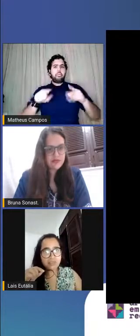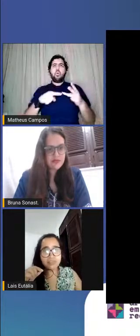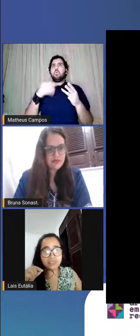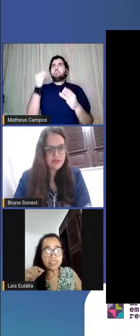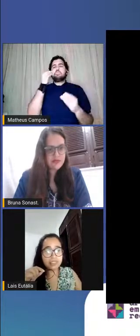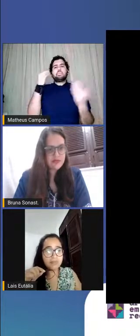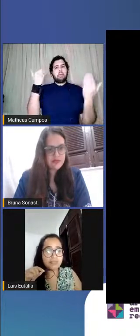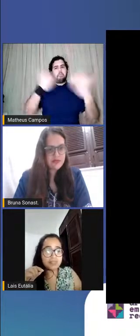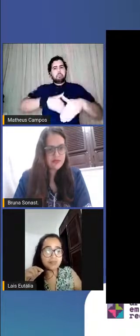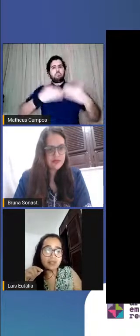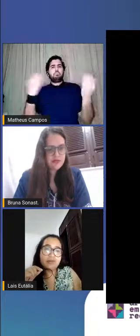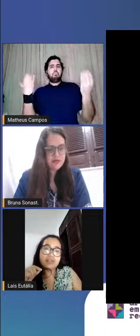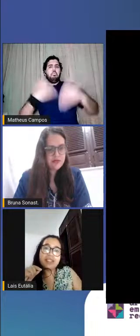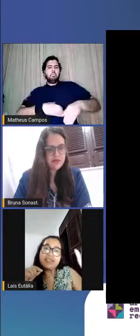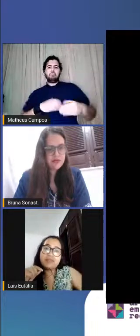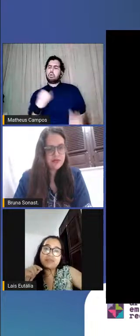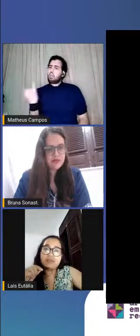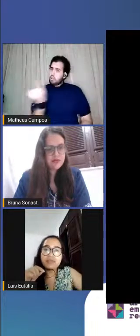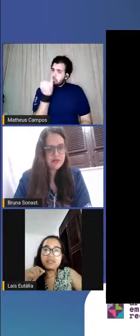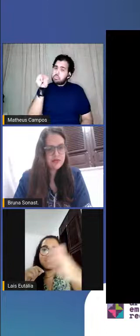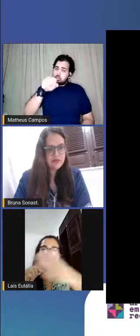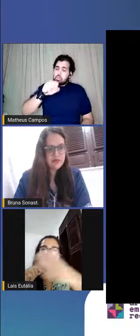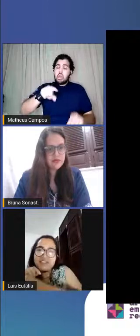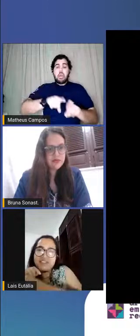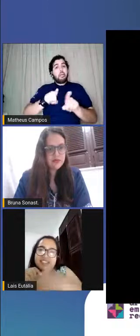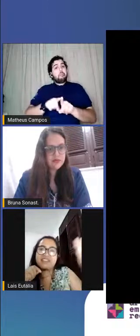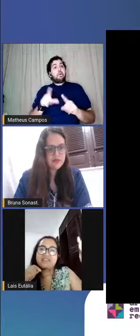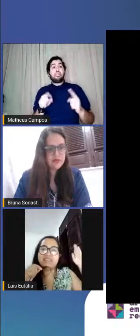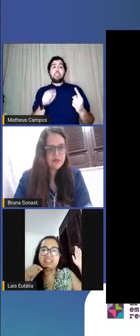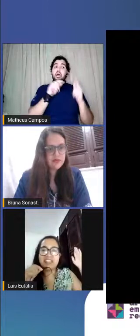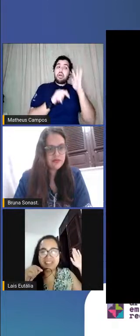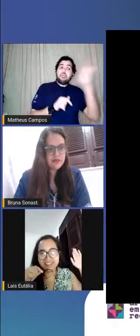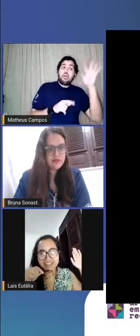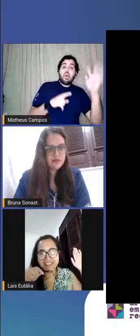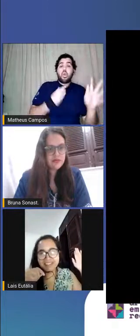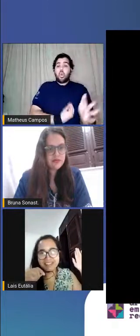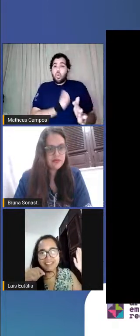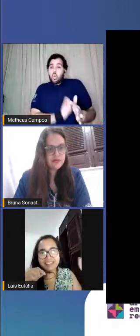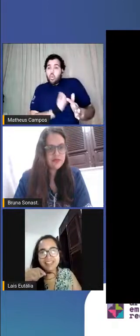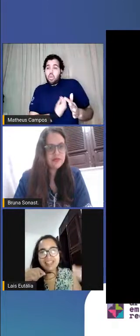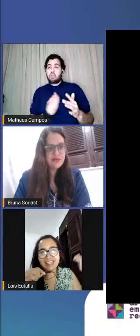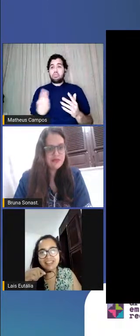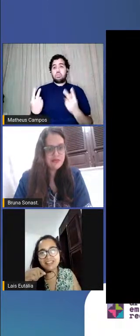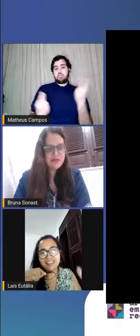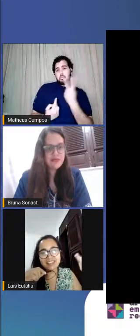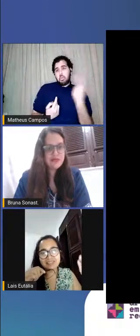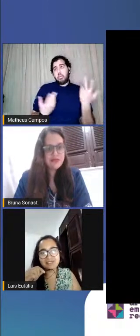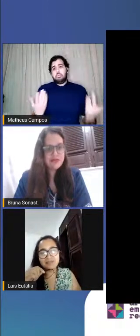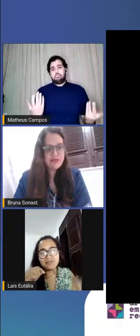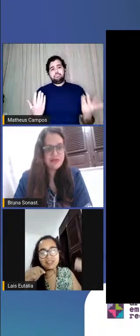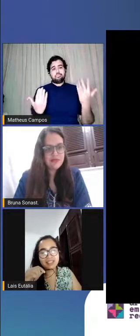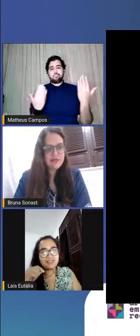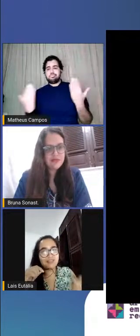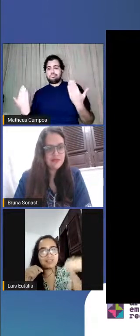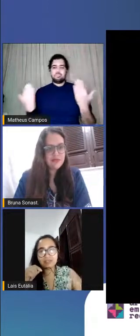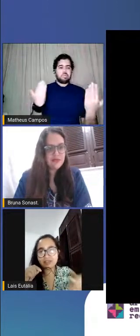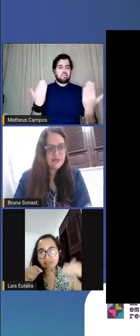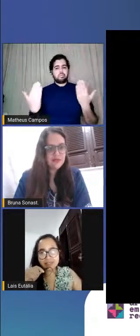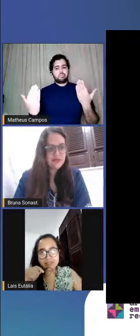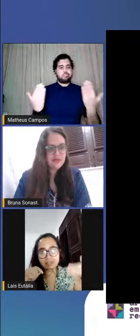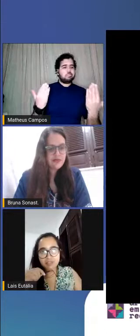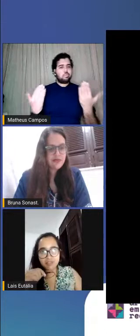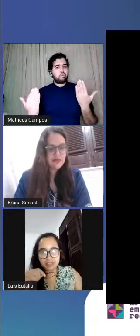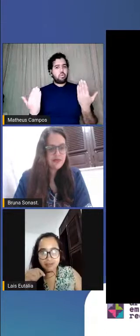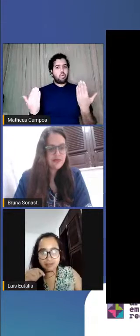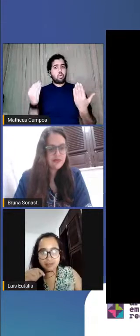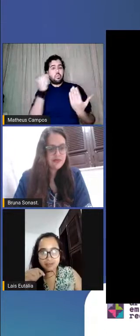Isso é importante, é, mas é entre o sonho e a sobrevivência, como diria, racionais, né? A gente tá sempre fazendo